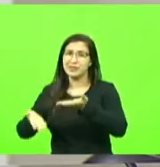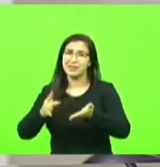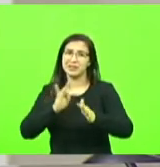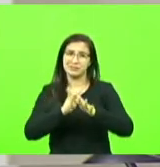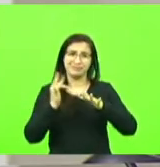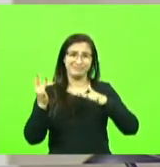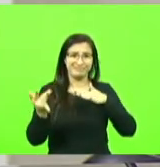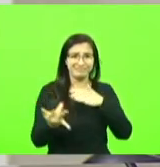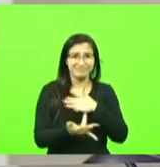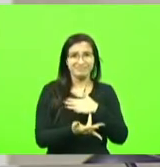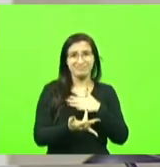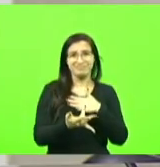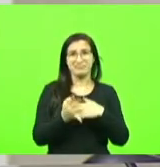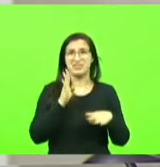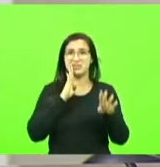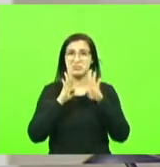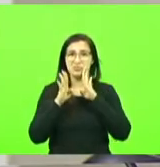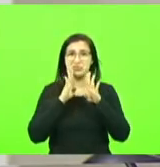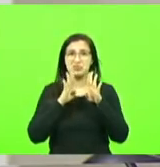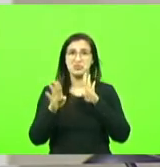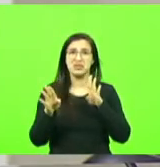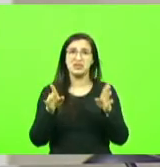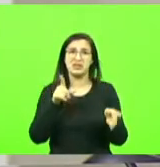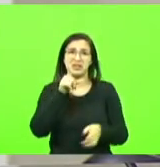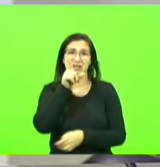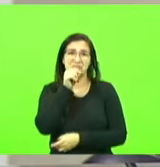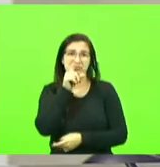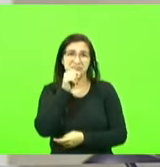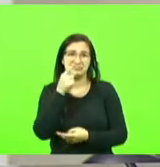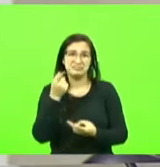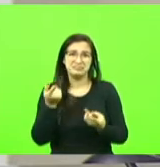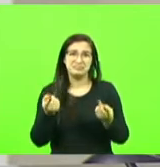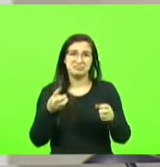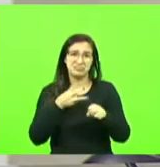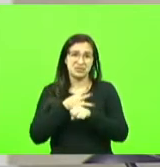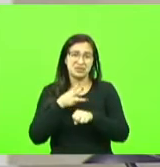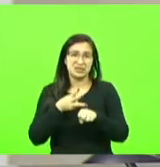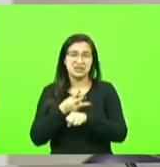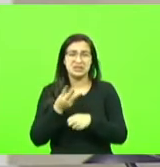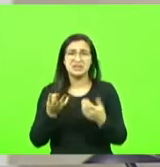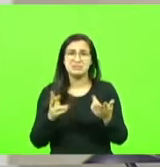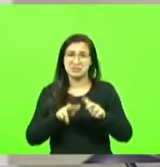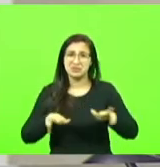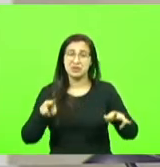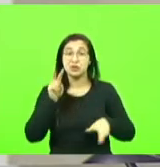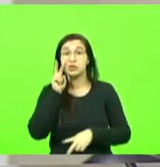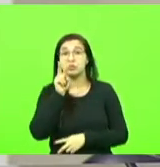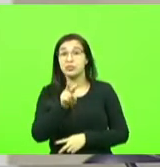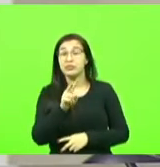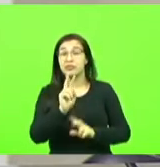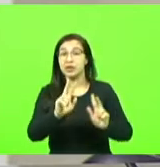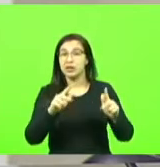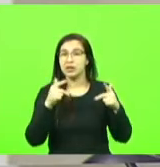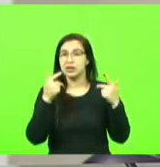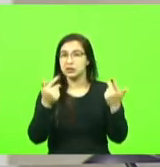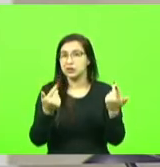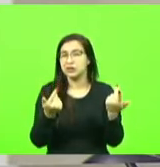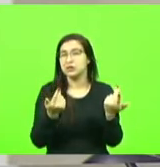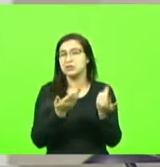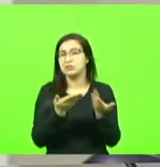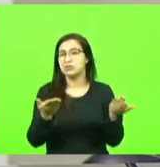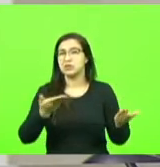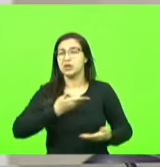na juventude eu vi o site dos colegas porque uma